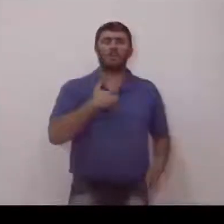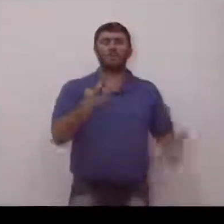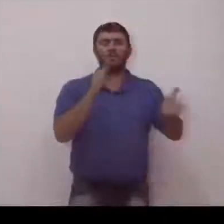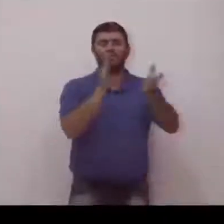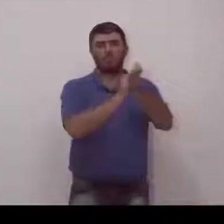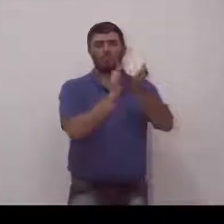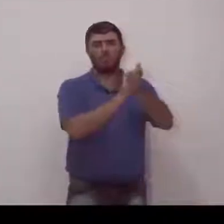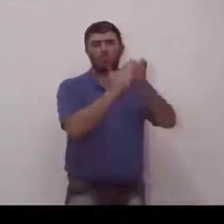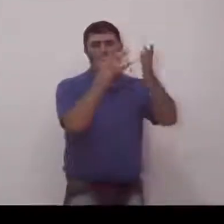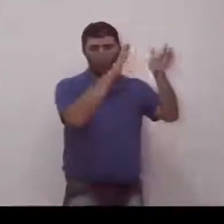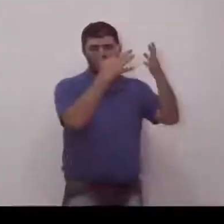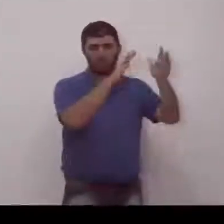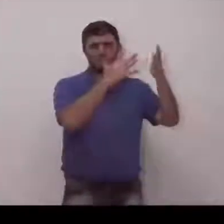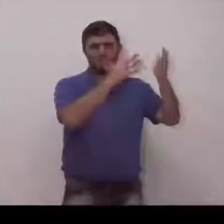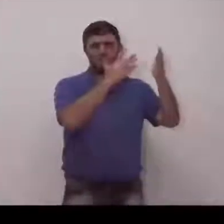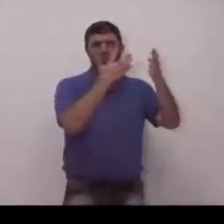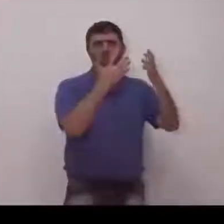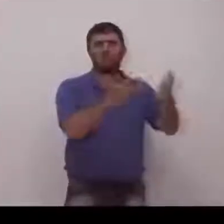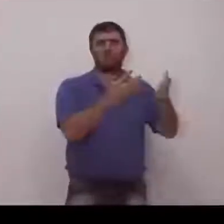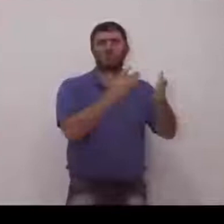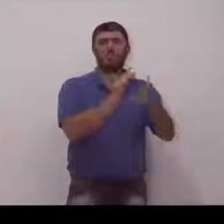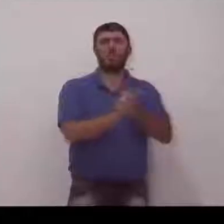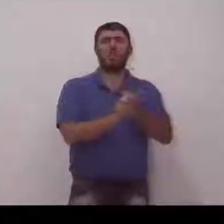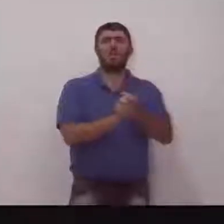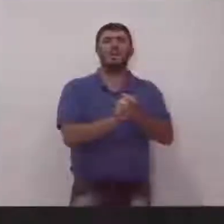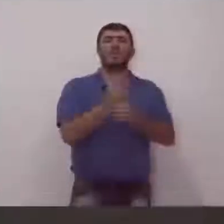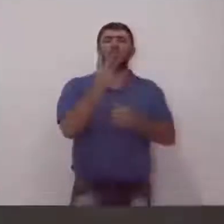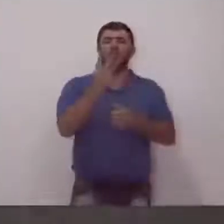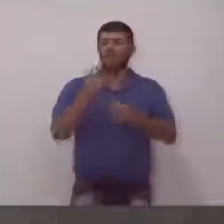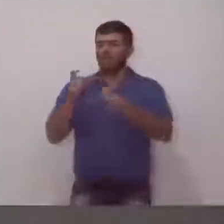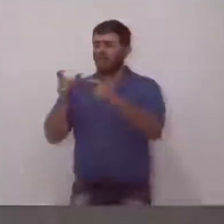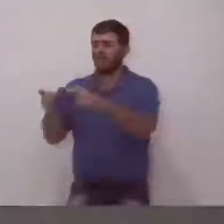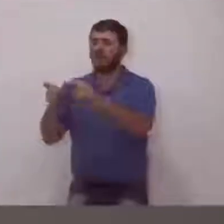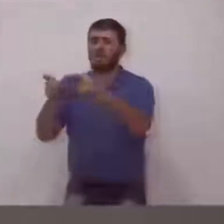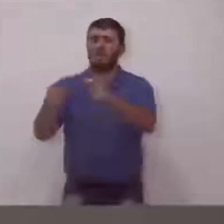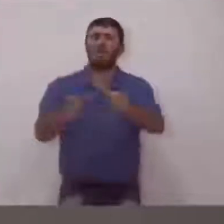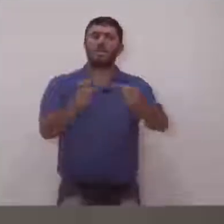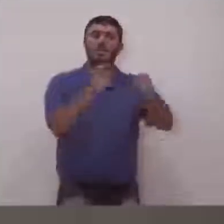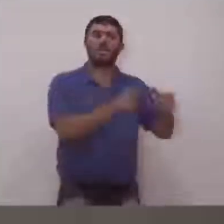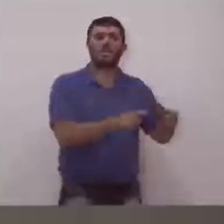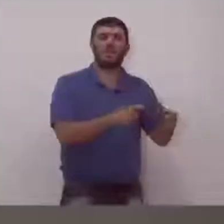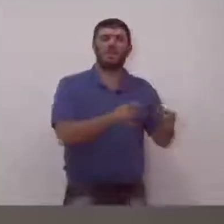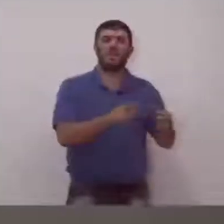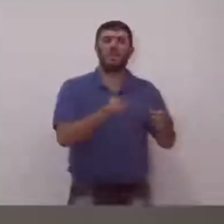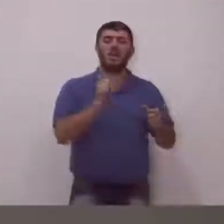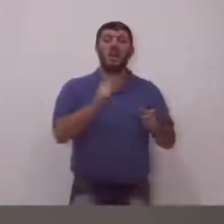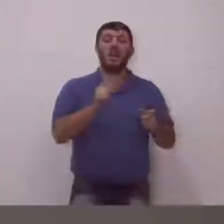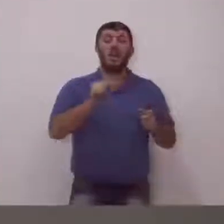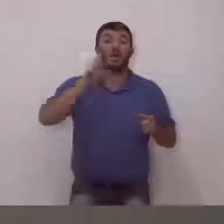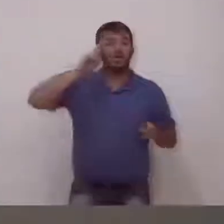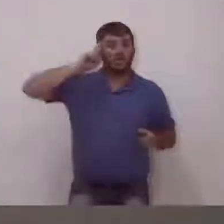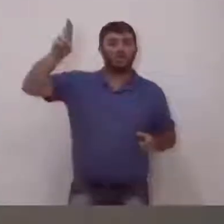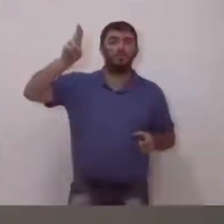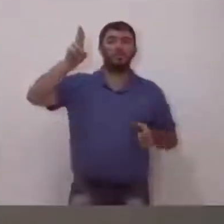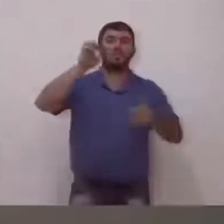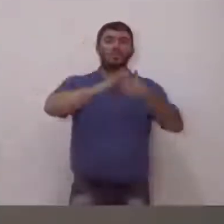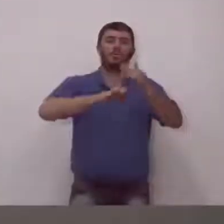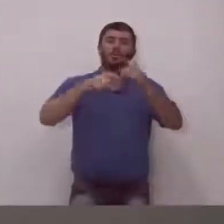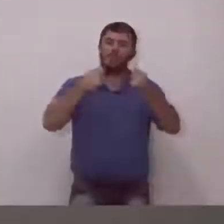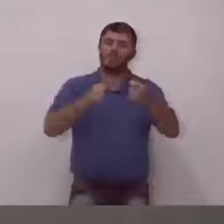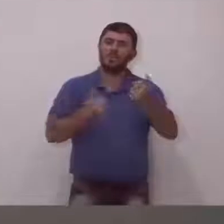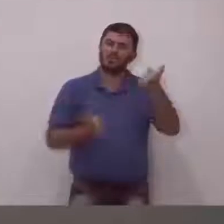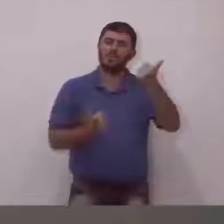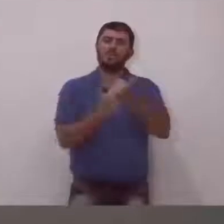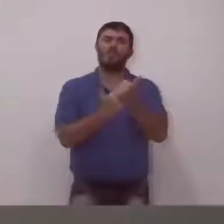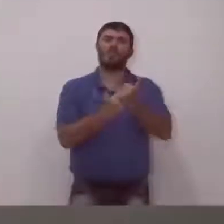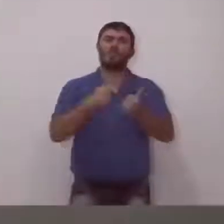as três áreas que realmente os empresários precisavam ouvir, precisavam ter esse apoio na